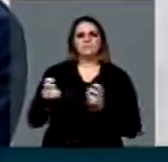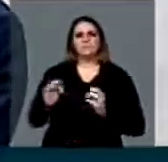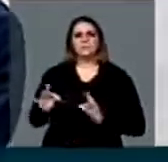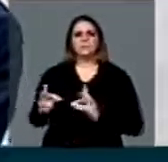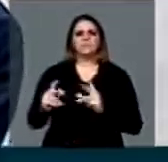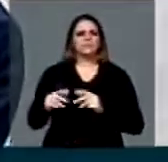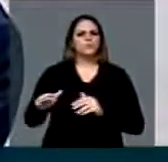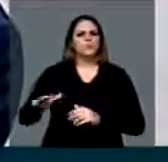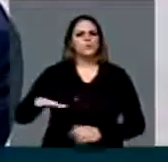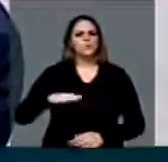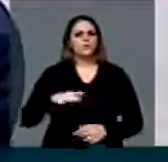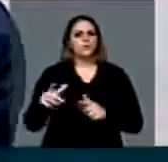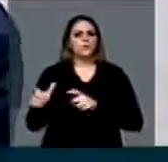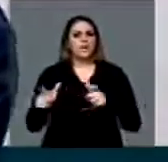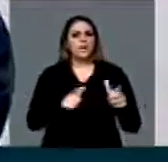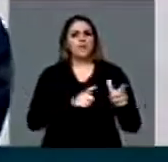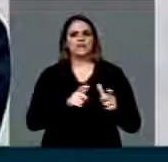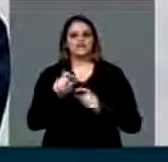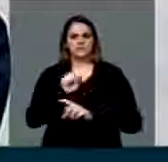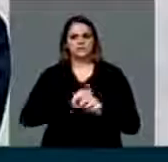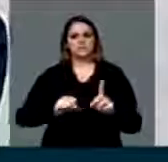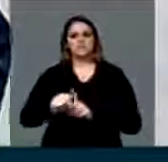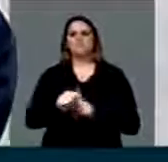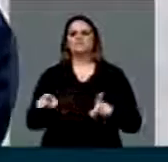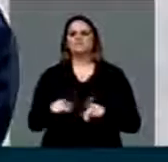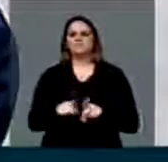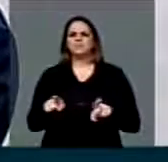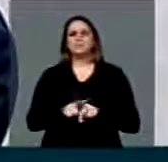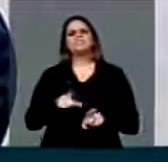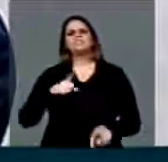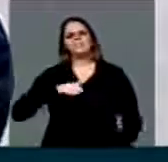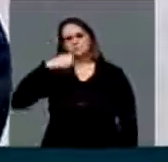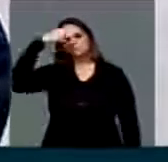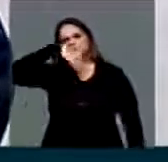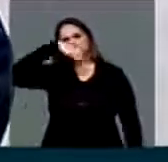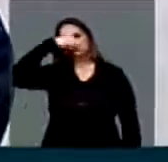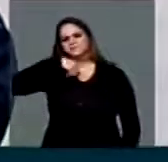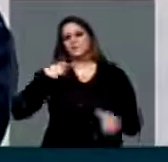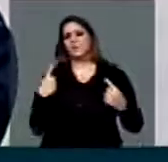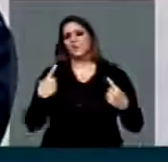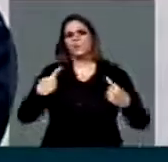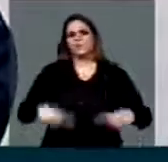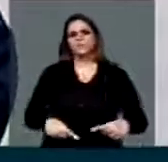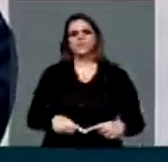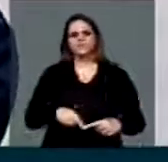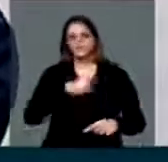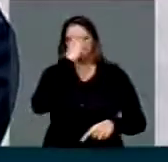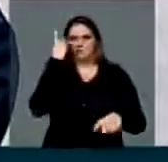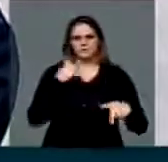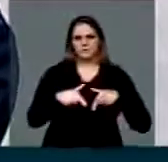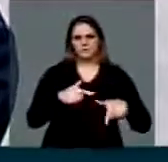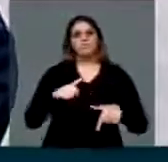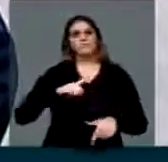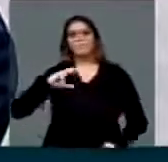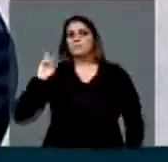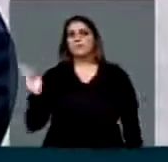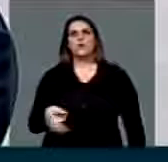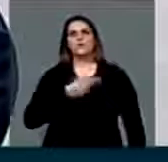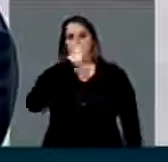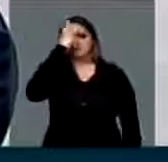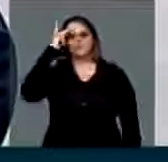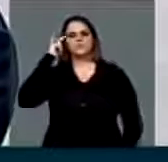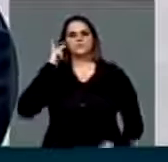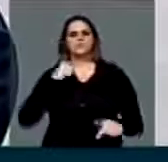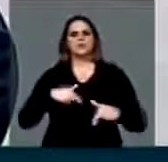social, chega também na brutalidade racional contra os trabalhadores. Milhares de trabalhadores do